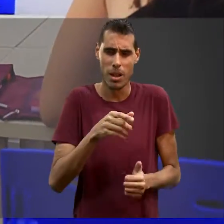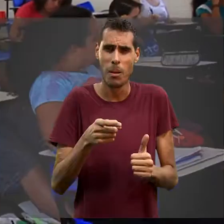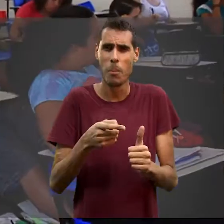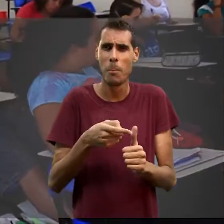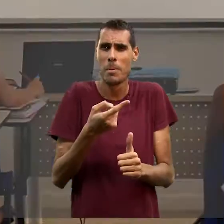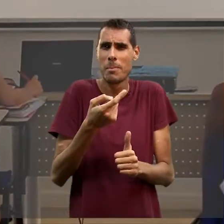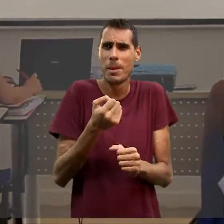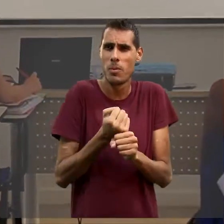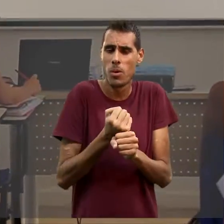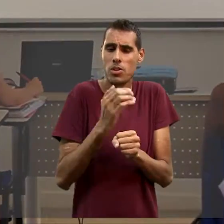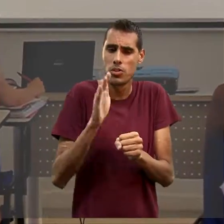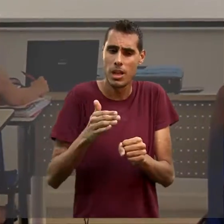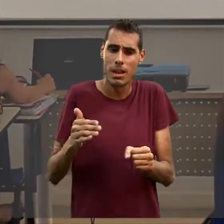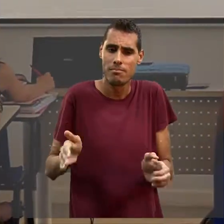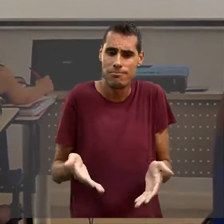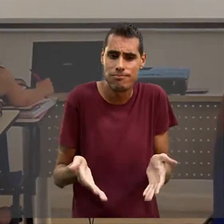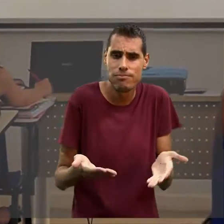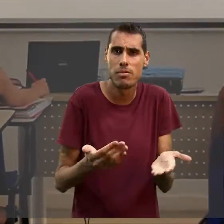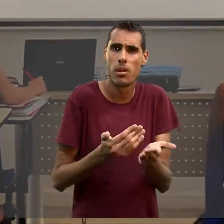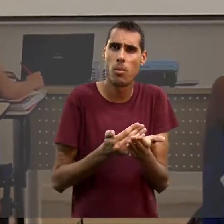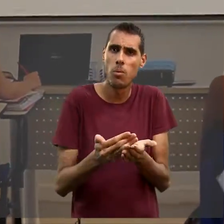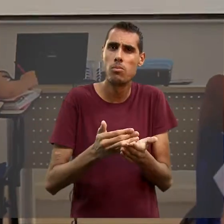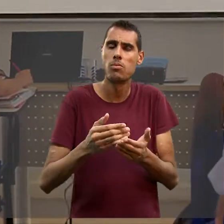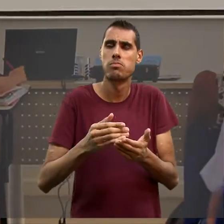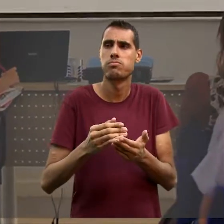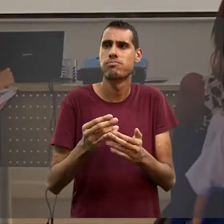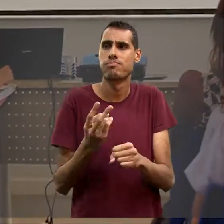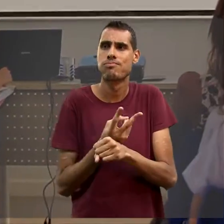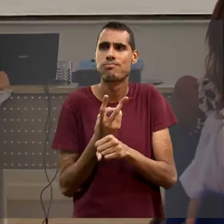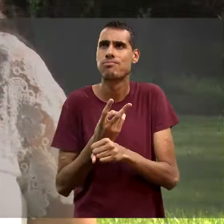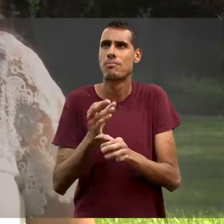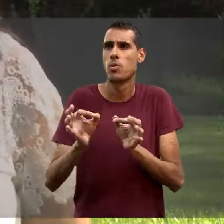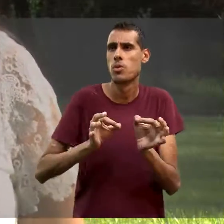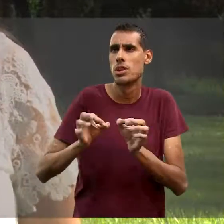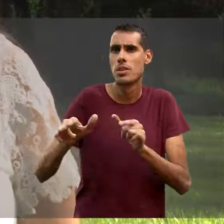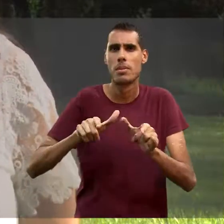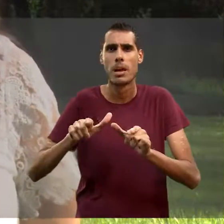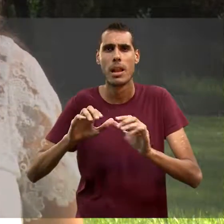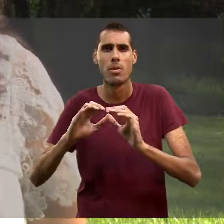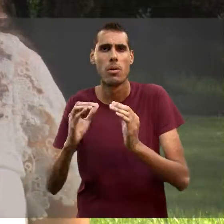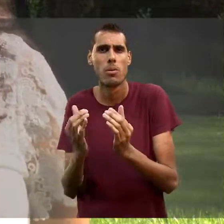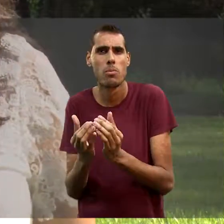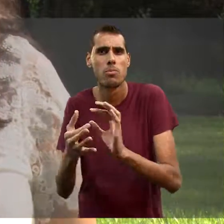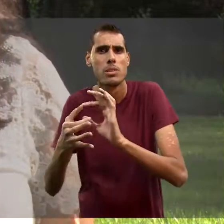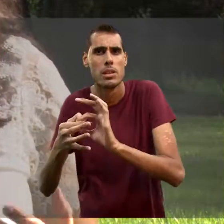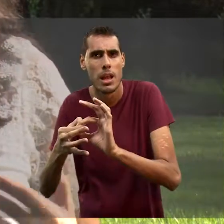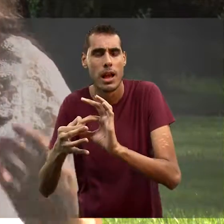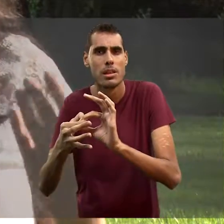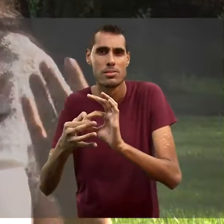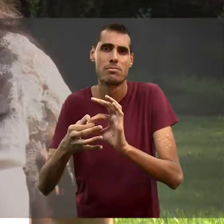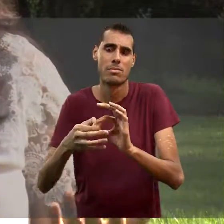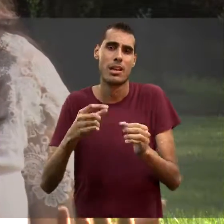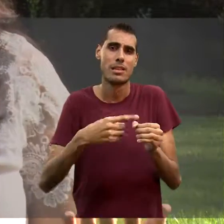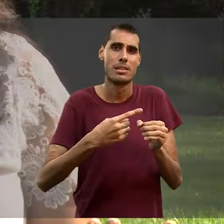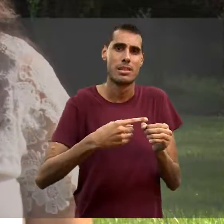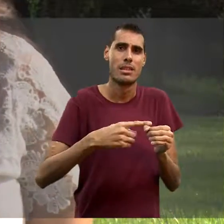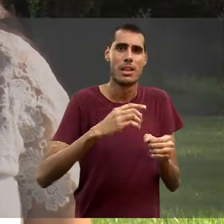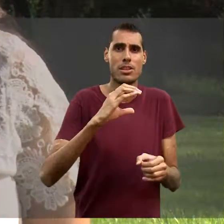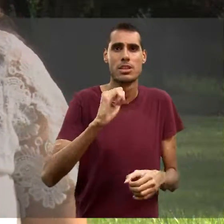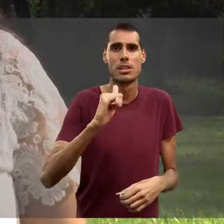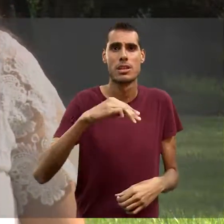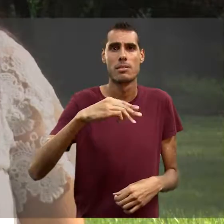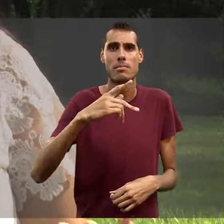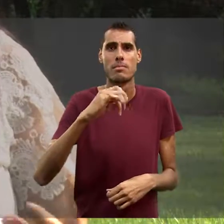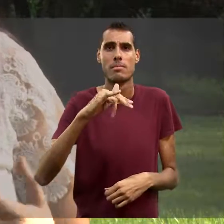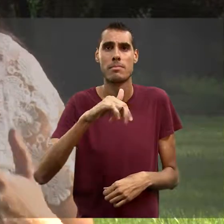buscar projetos, a trabalhar com a comunidade. A cidade de Campina do Monte Alegre, ela está muito disposta a